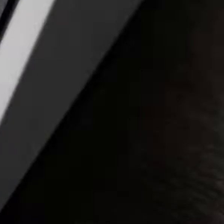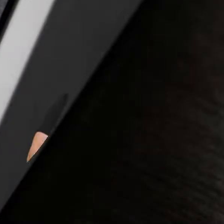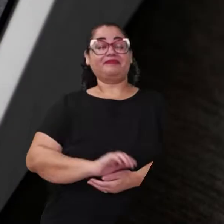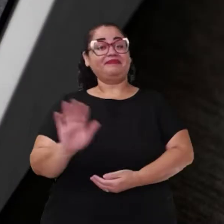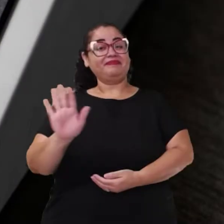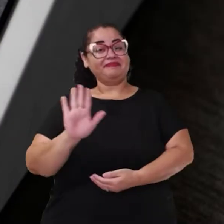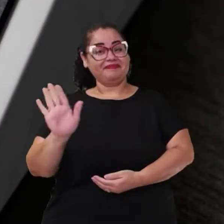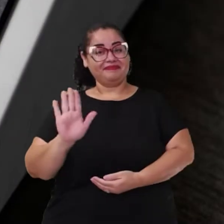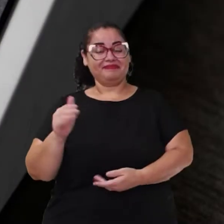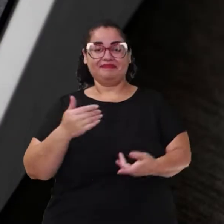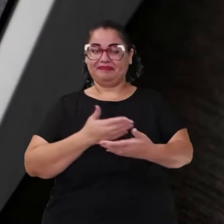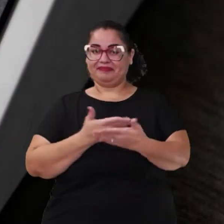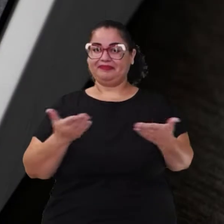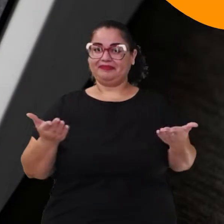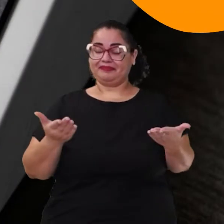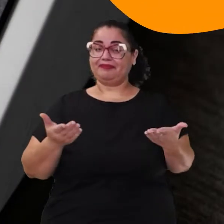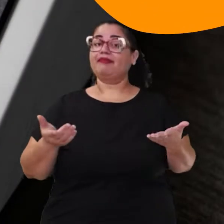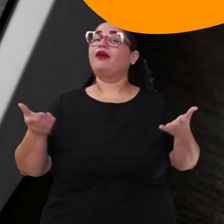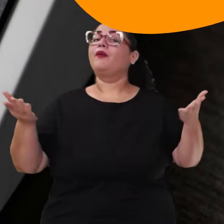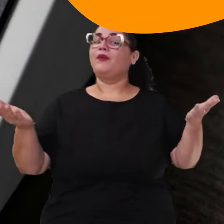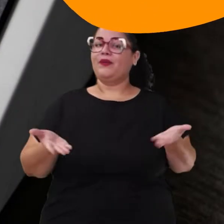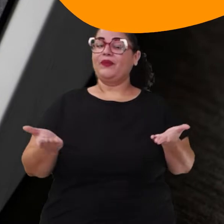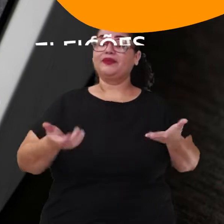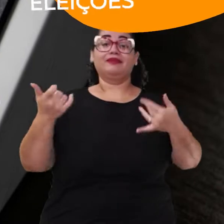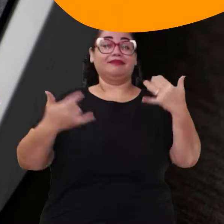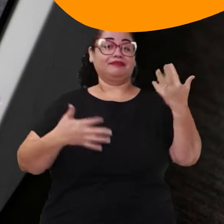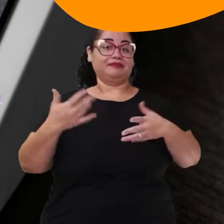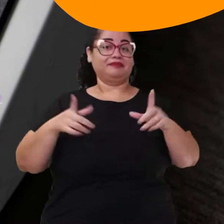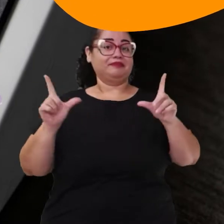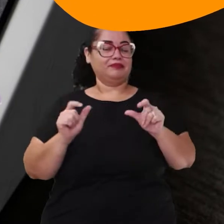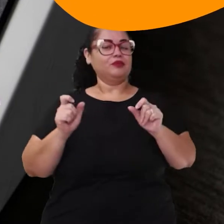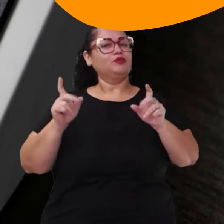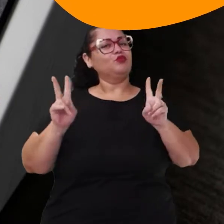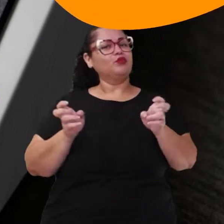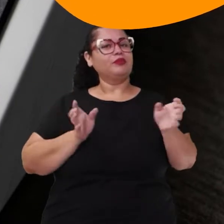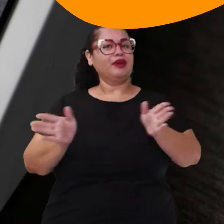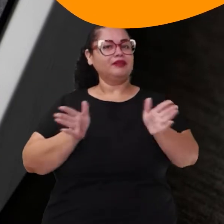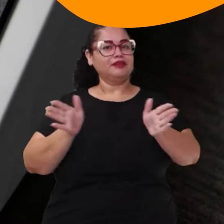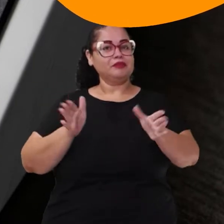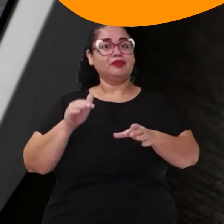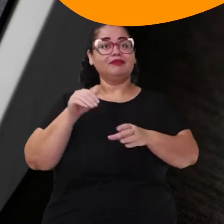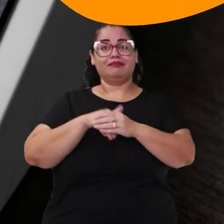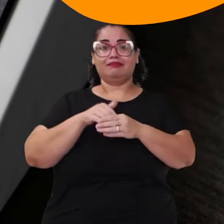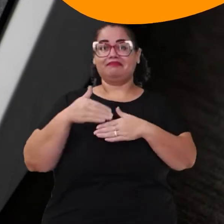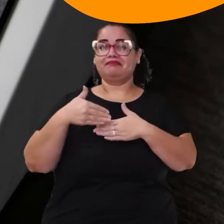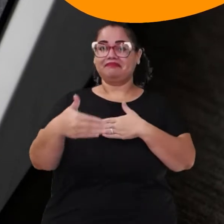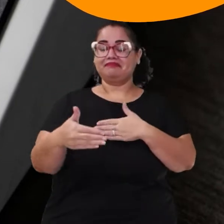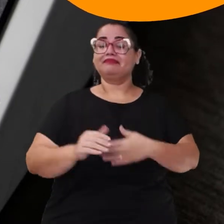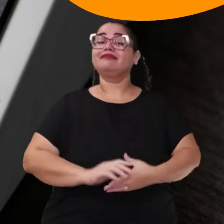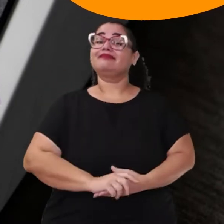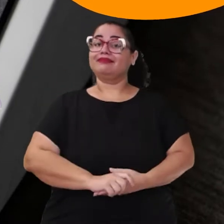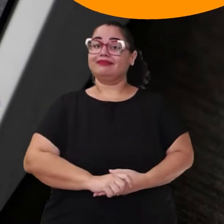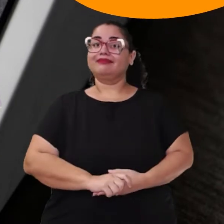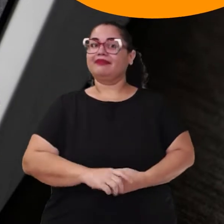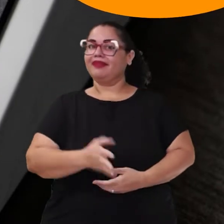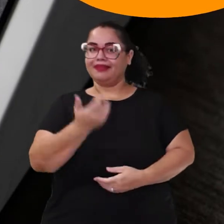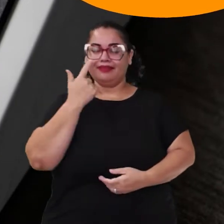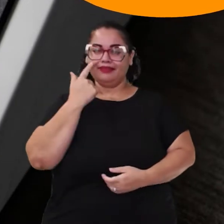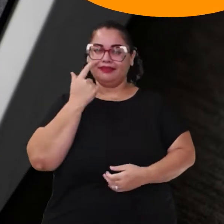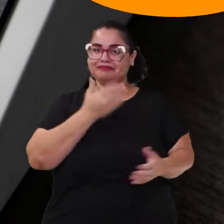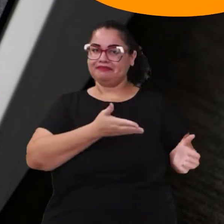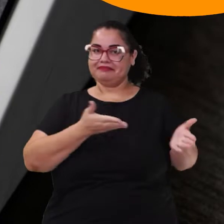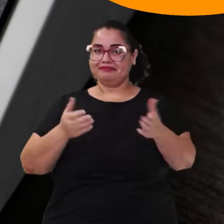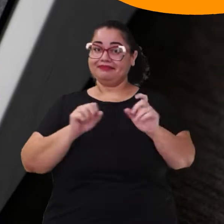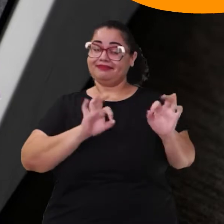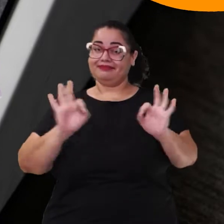Olá, pessoal! Hoje falaremos um pouco sobre a acessibilidade nas eleições. Então venham todos acompanhar